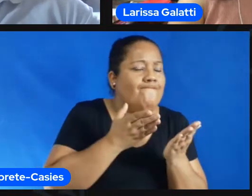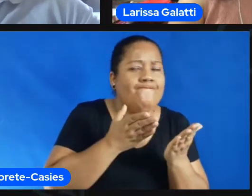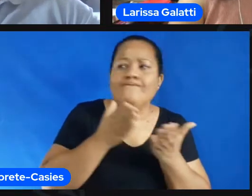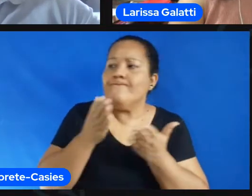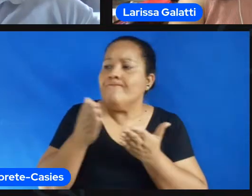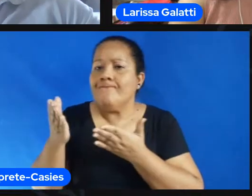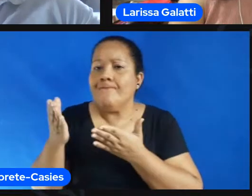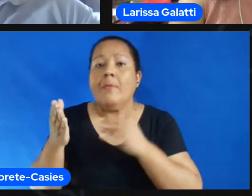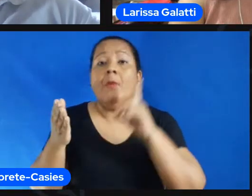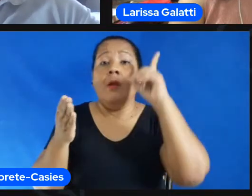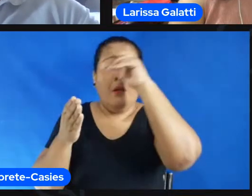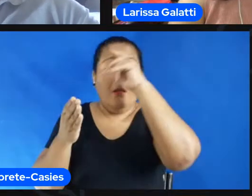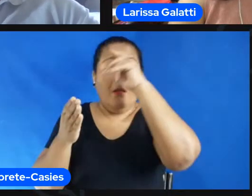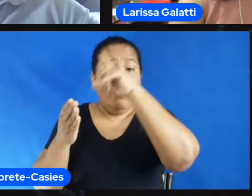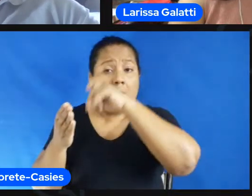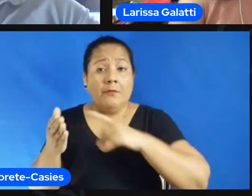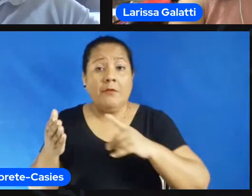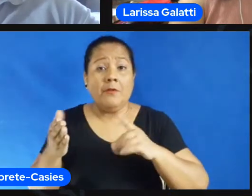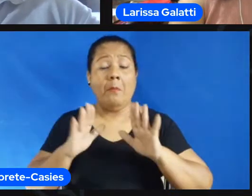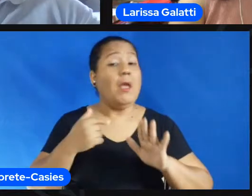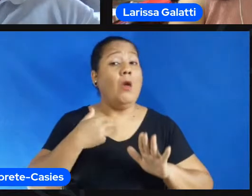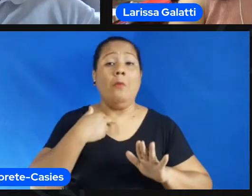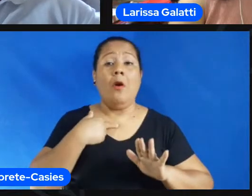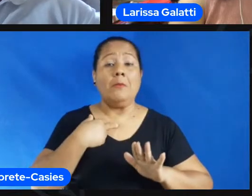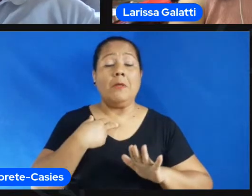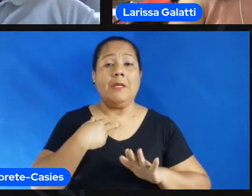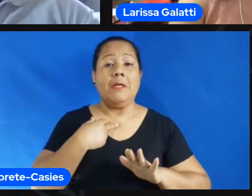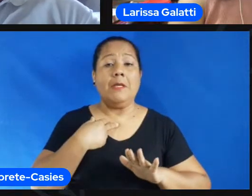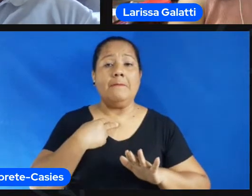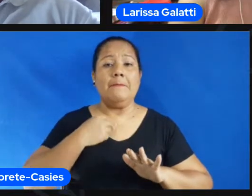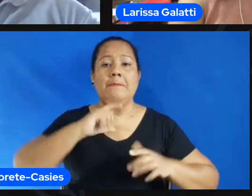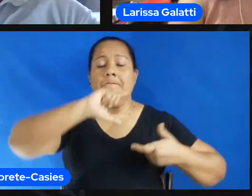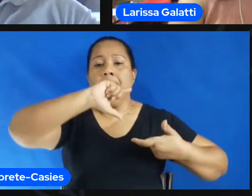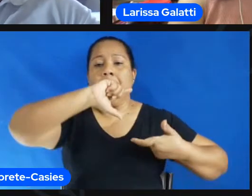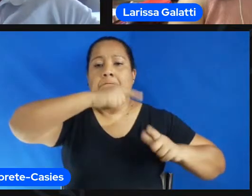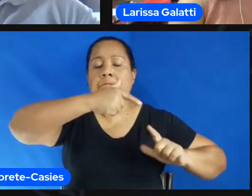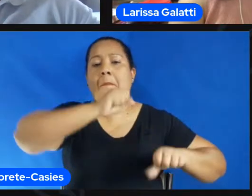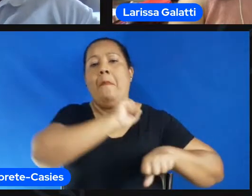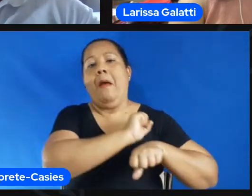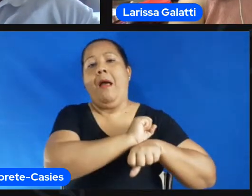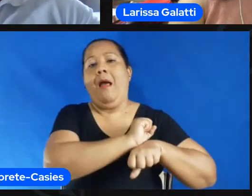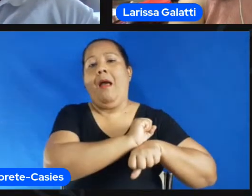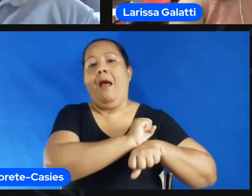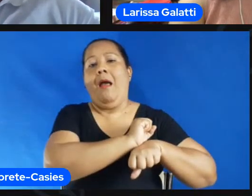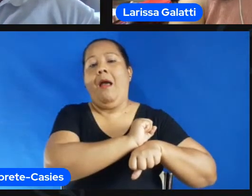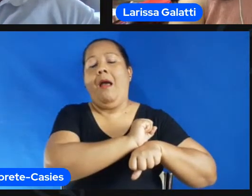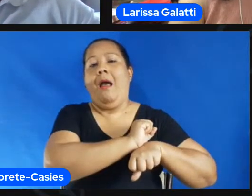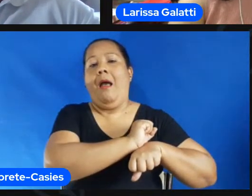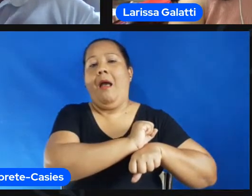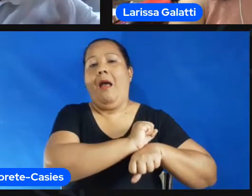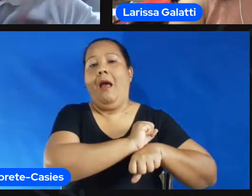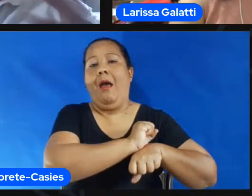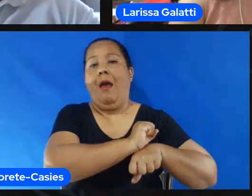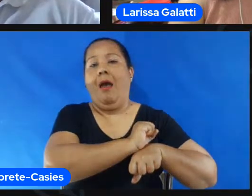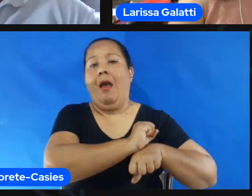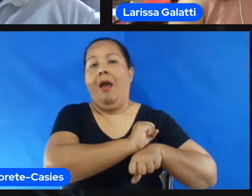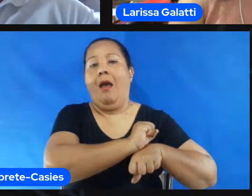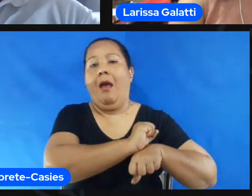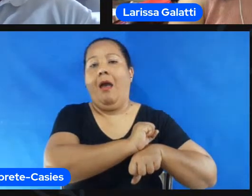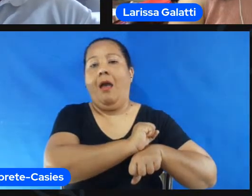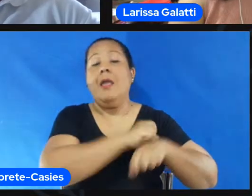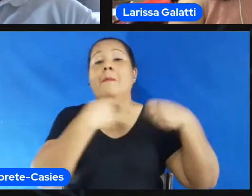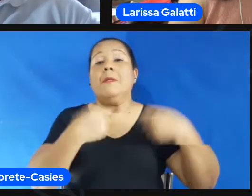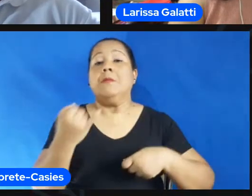não engessar nada né deixar aquela aquela questão de rever de humildade pra gente tentar sempre